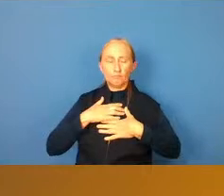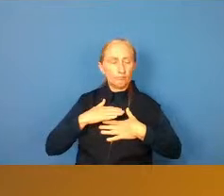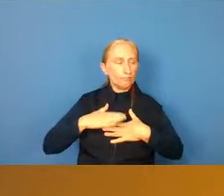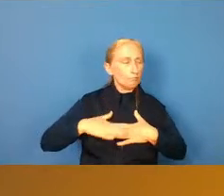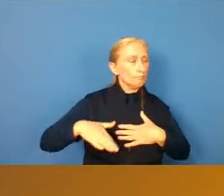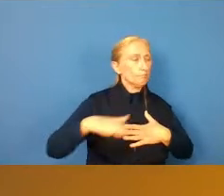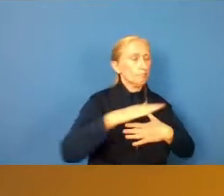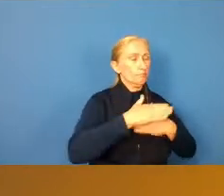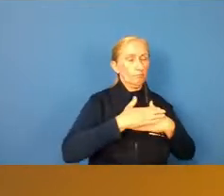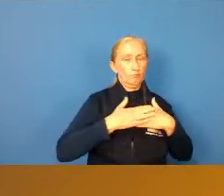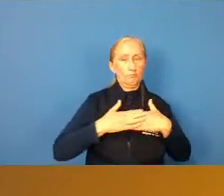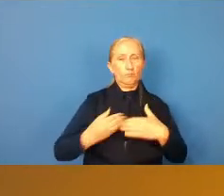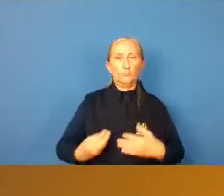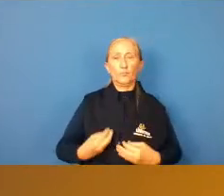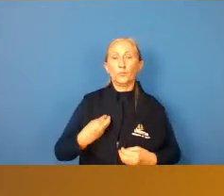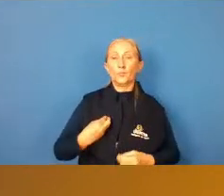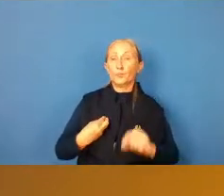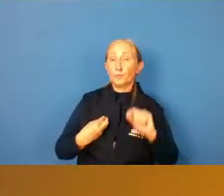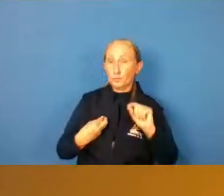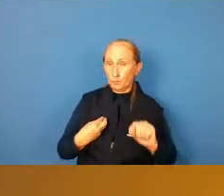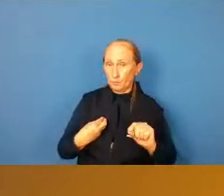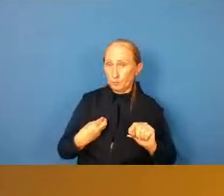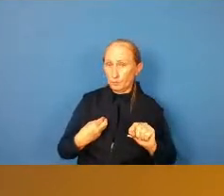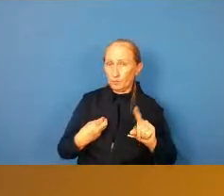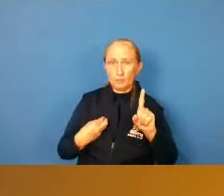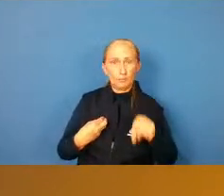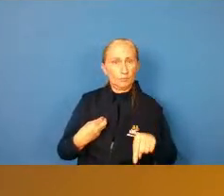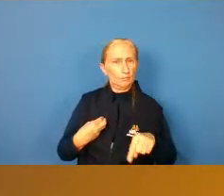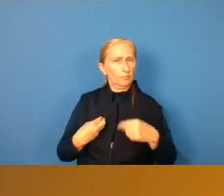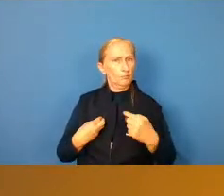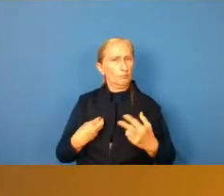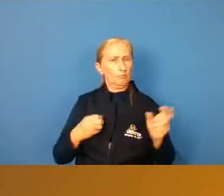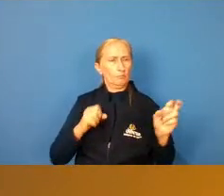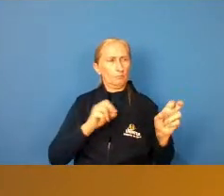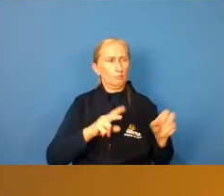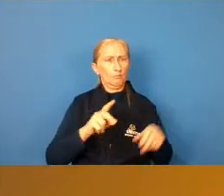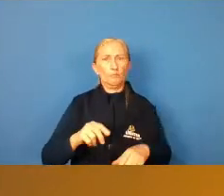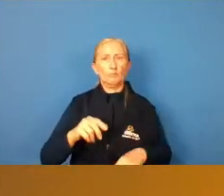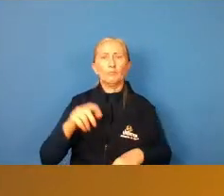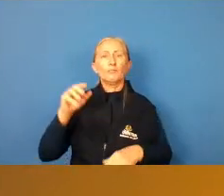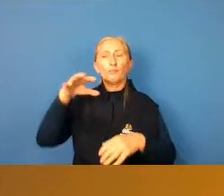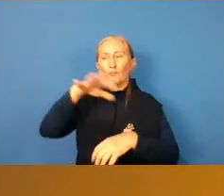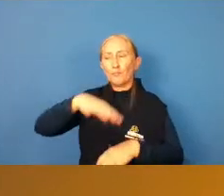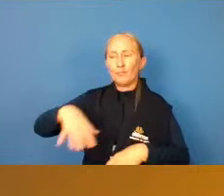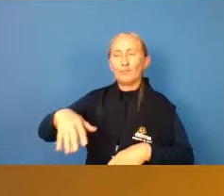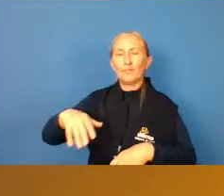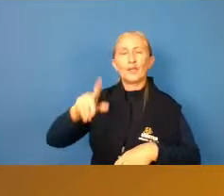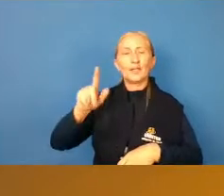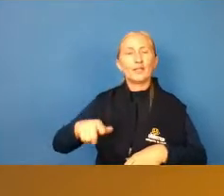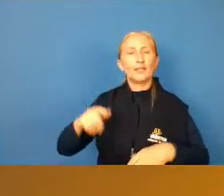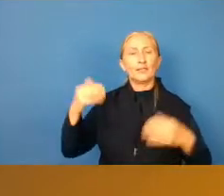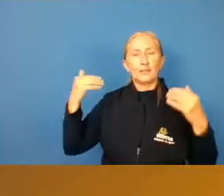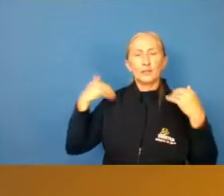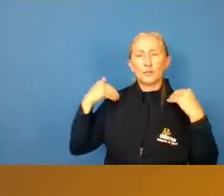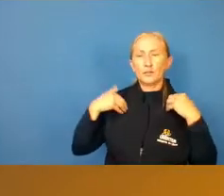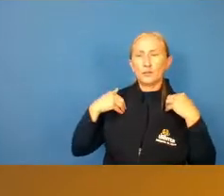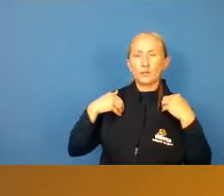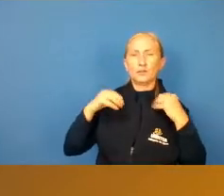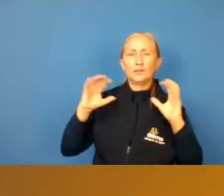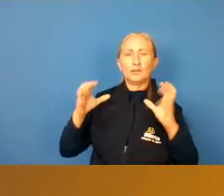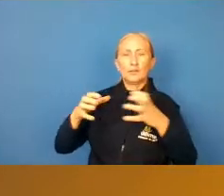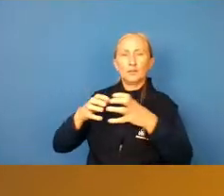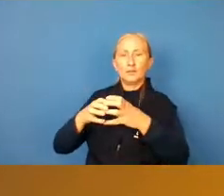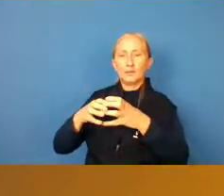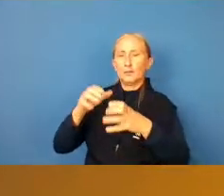e estão mais presentes também. Não é muito comum nas academias de ginástica que tem muito a idealização de um corpo